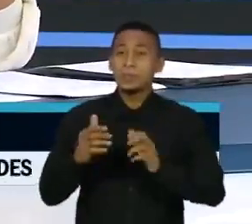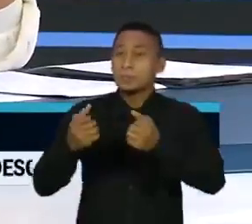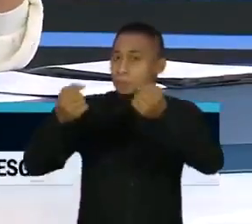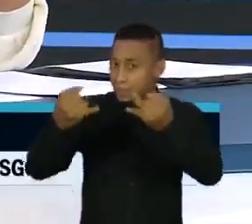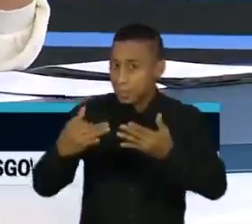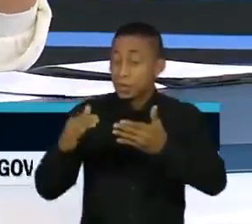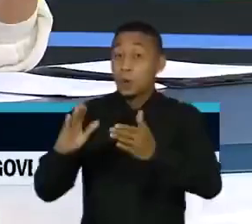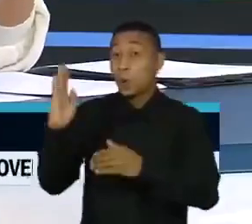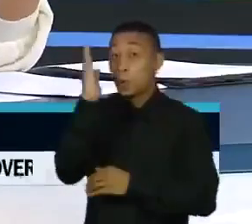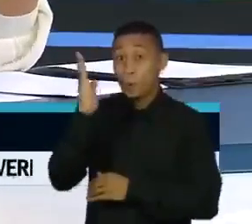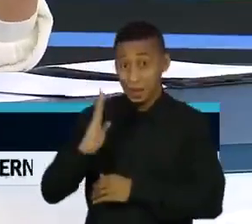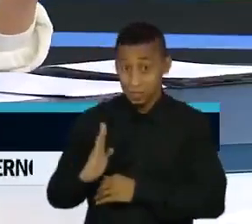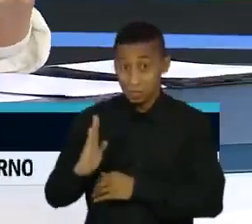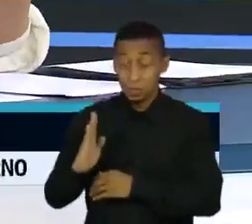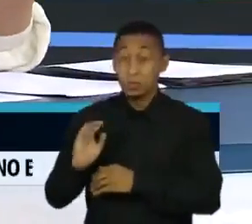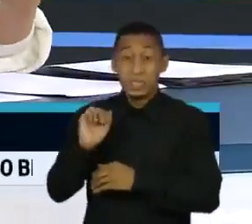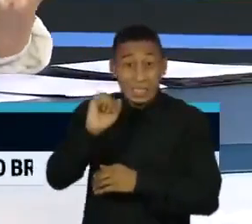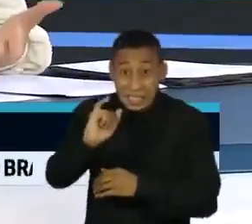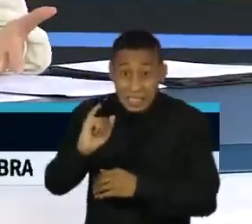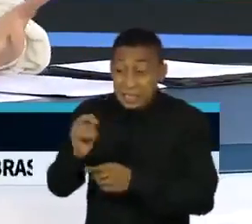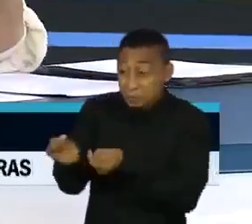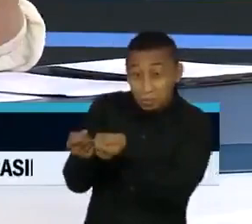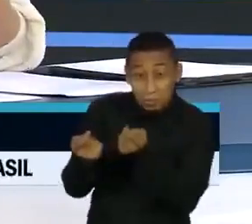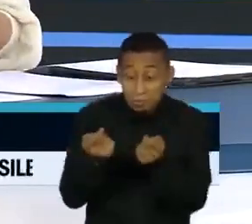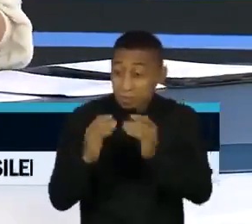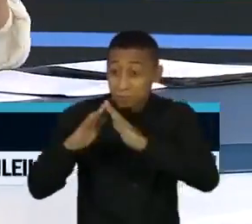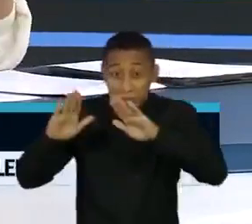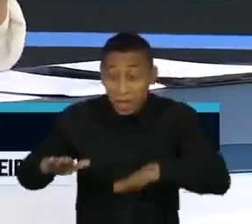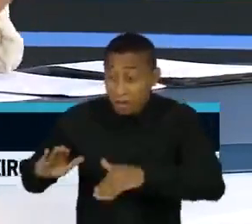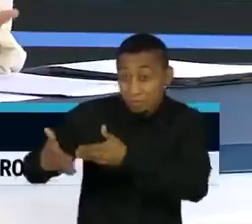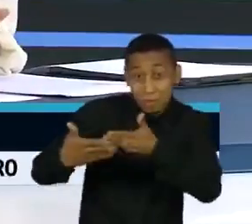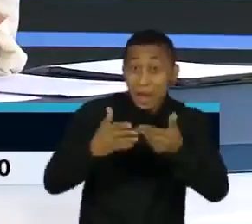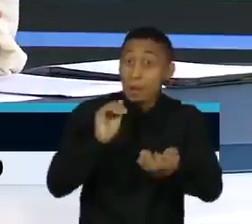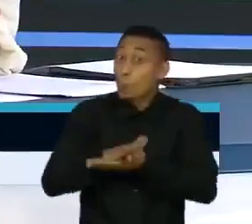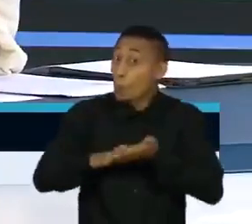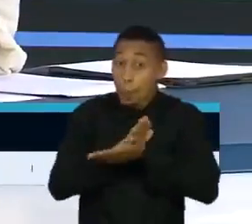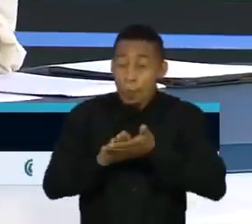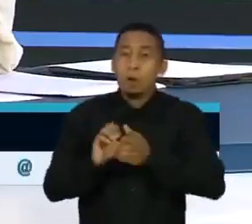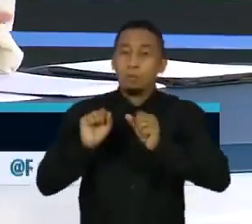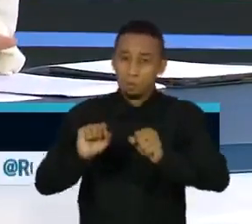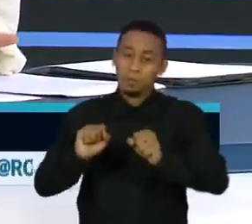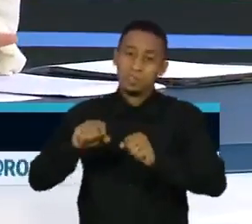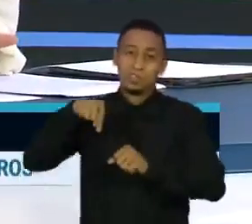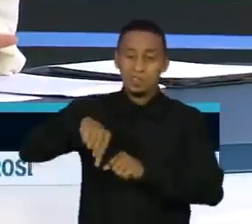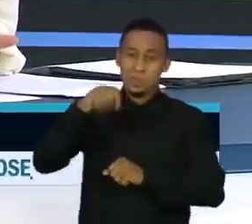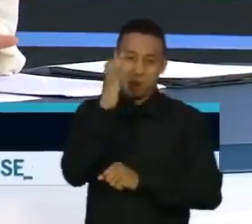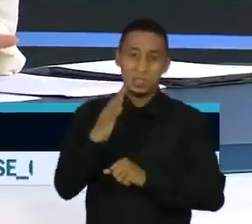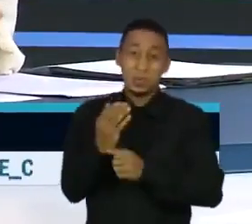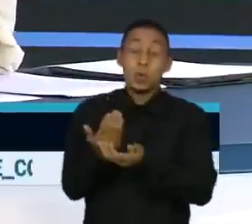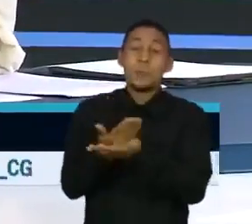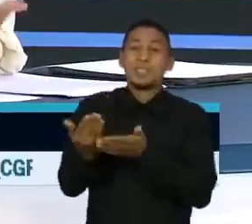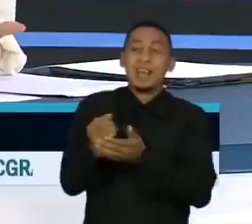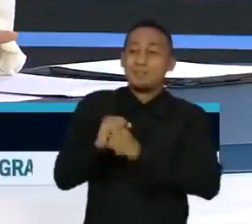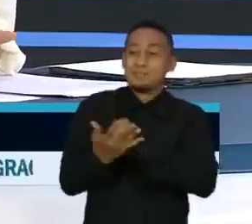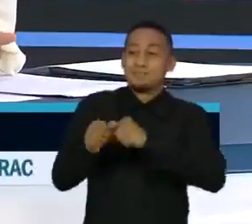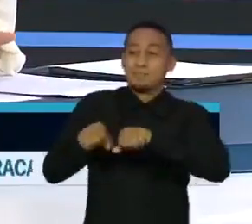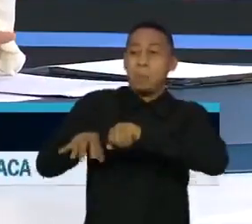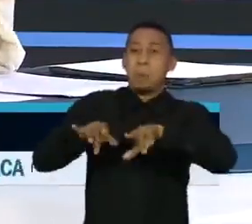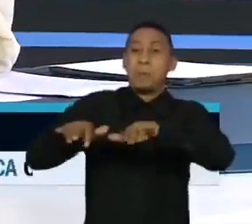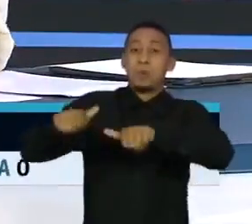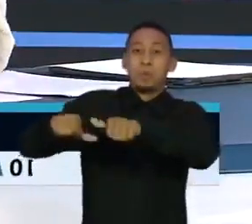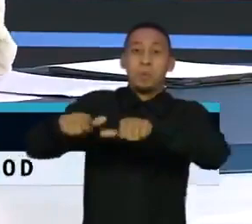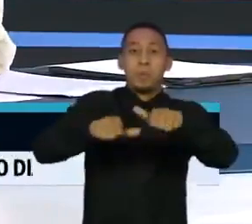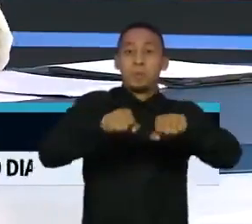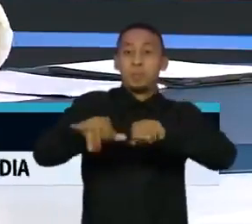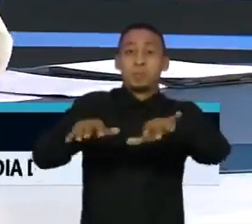o Brasil pode se tornar um celeiro de novas variantes. E aí vem a preocupação se essas novas cepas, essas vacinas que